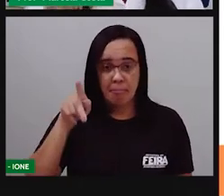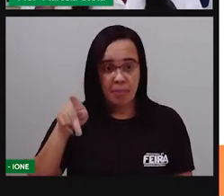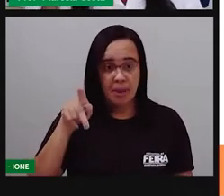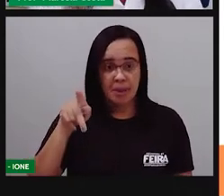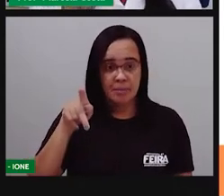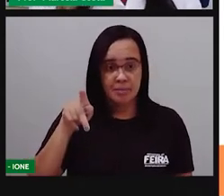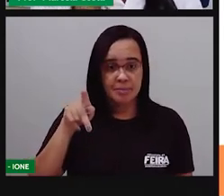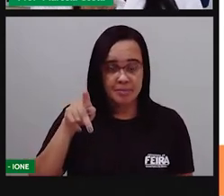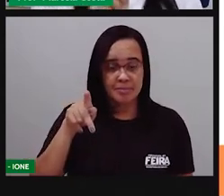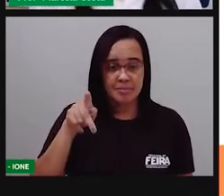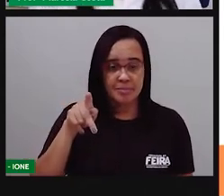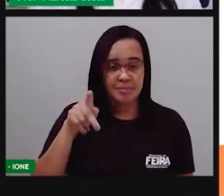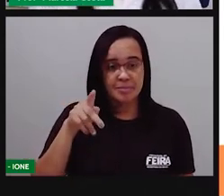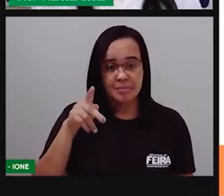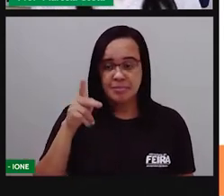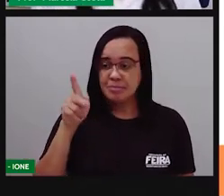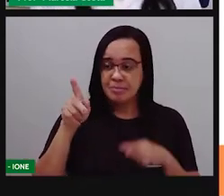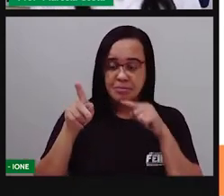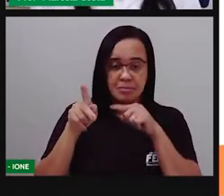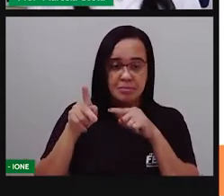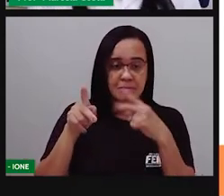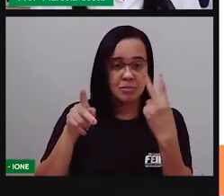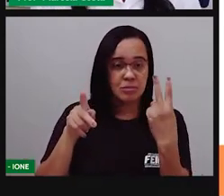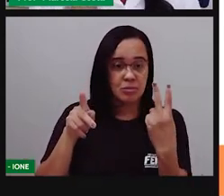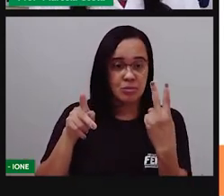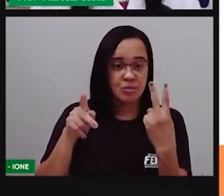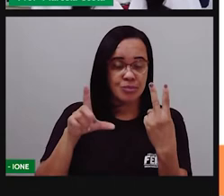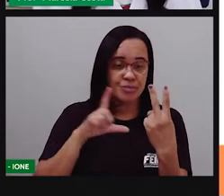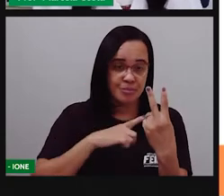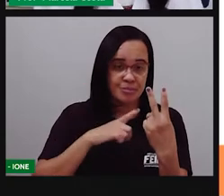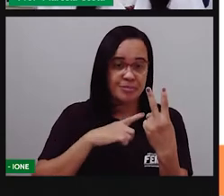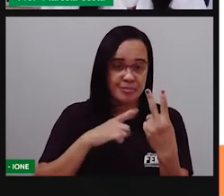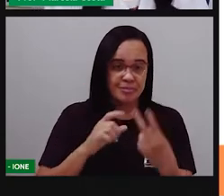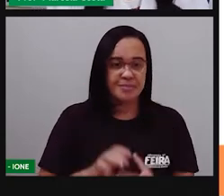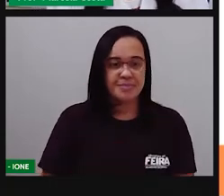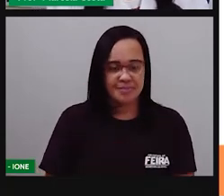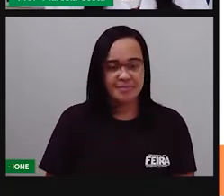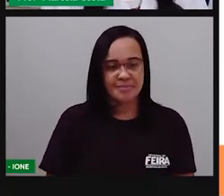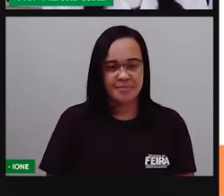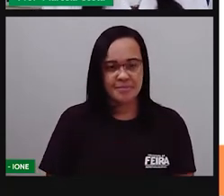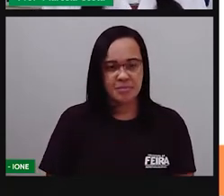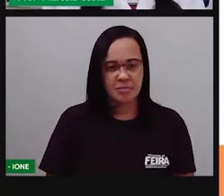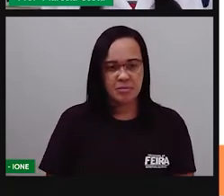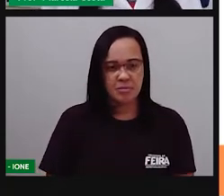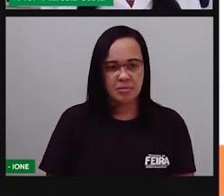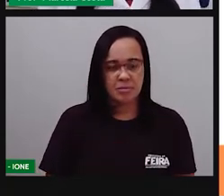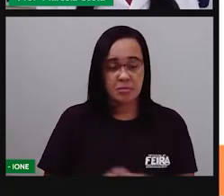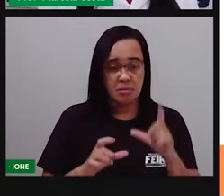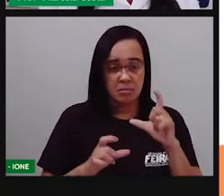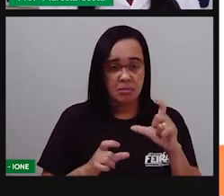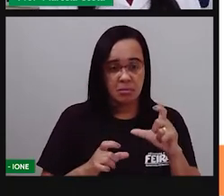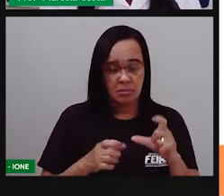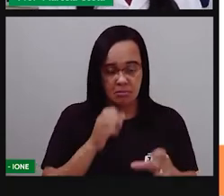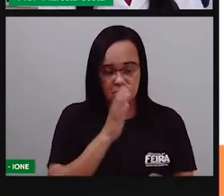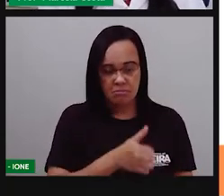ouve duas vezes nessa palavra. Vamos ver quantas sílabas tem essa palavra.